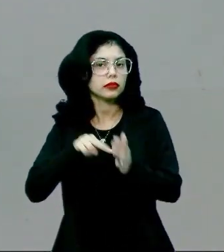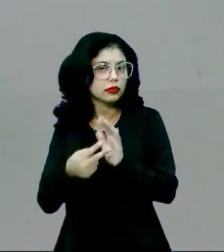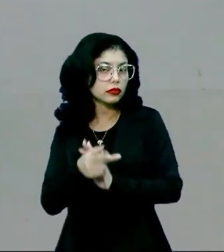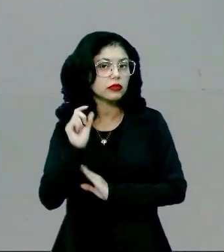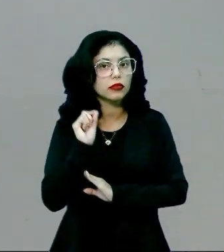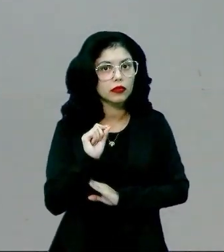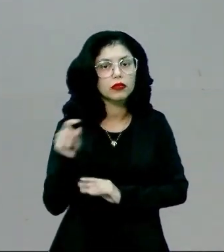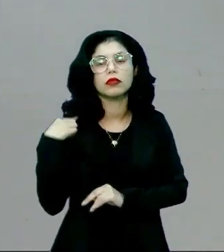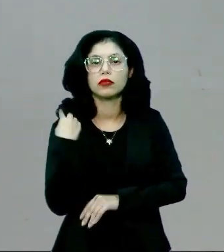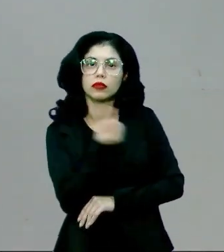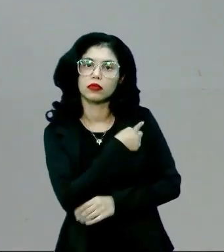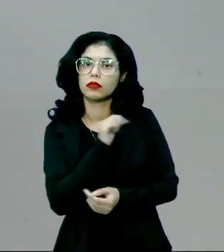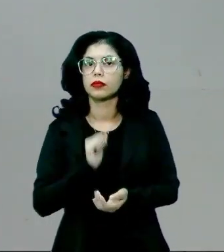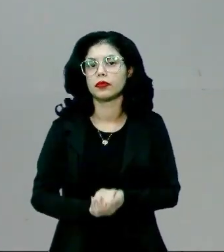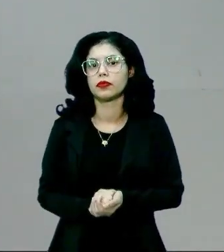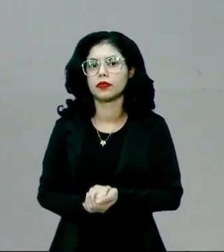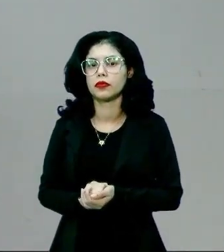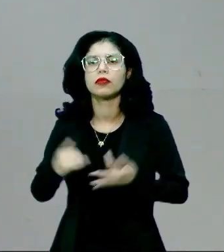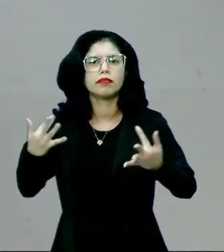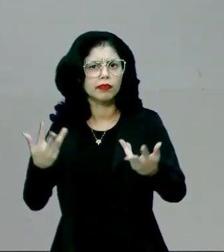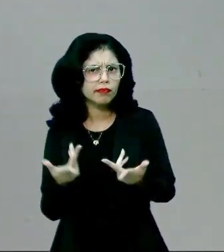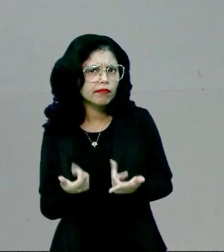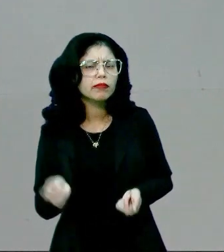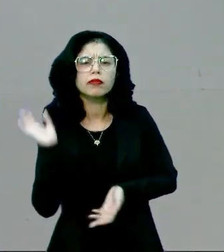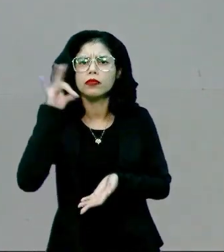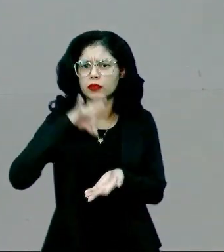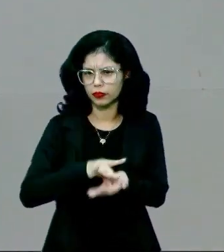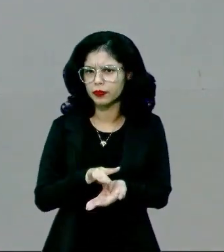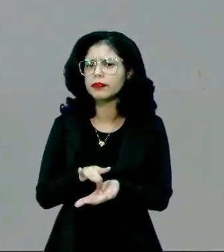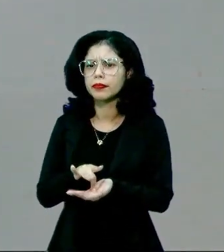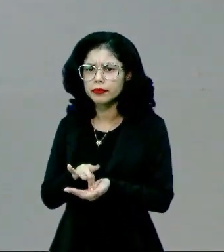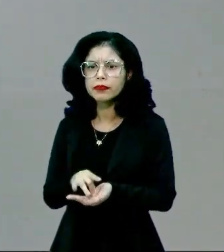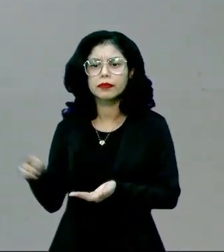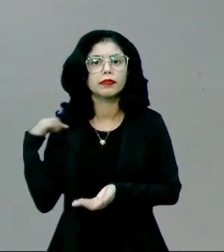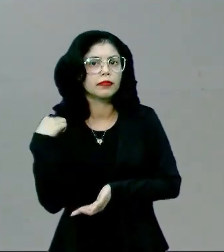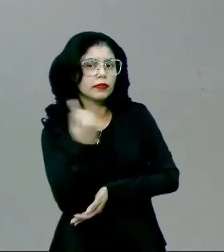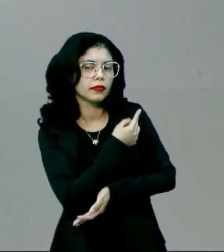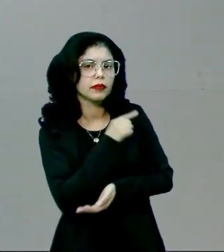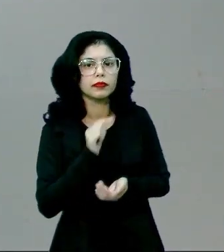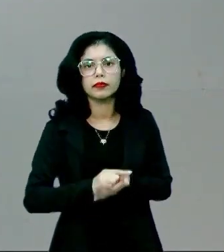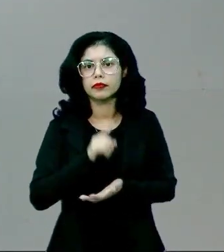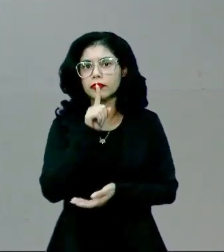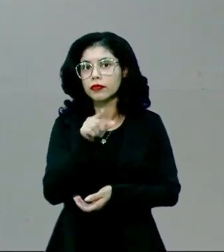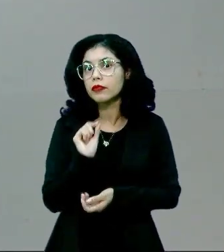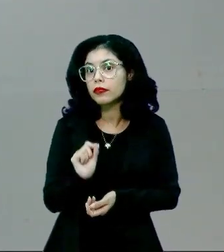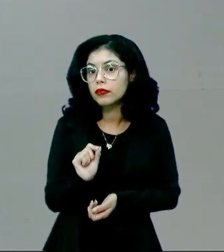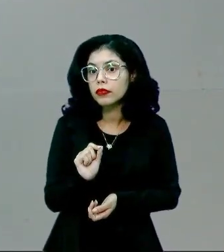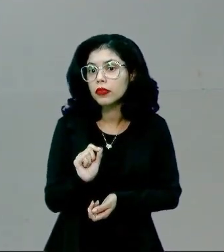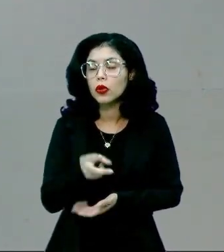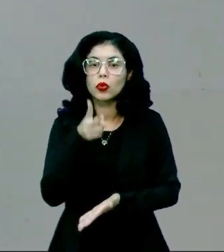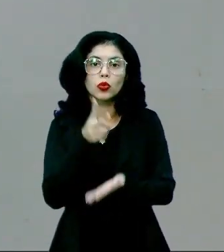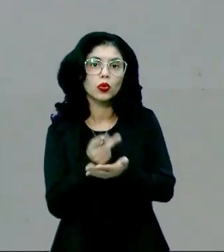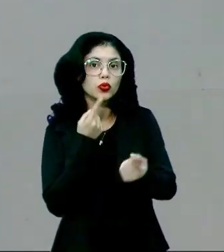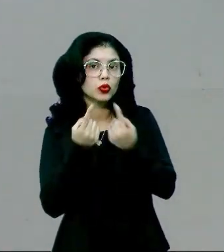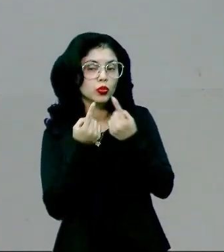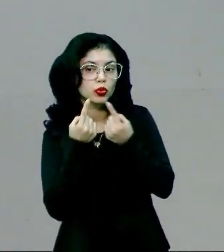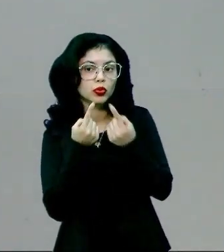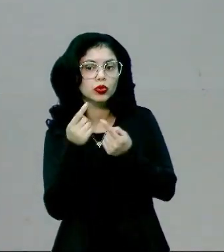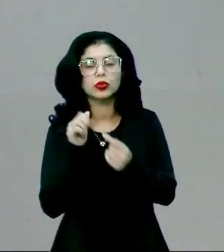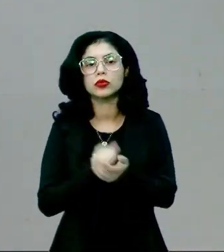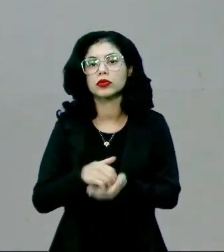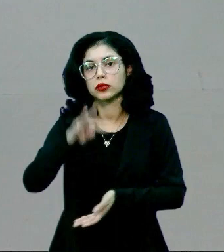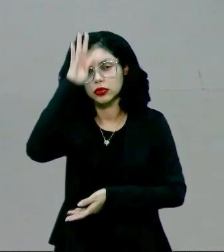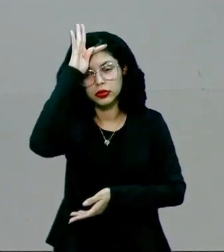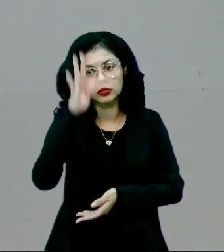dizer, nós estávamos habituados com uma realidade em que nós lidávamos com os meios de comunicação